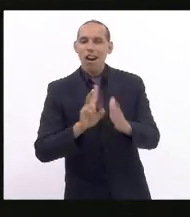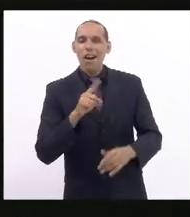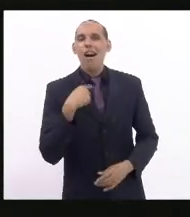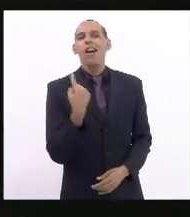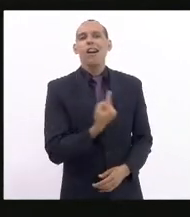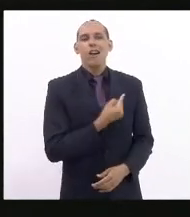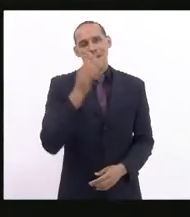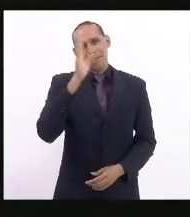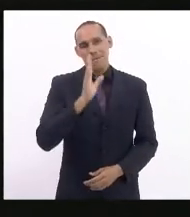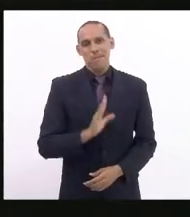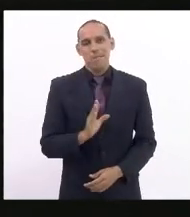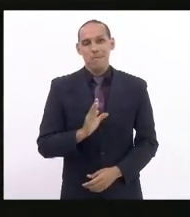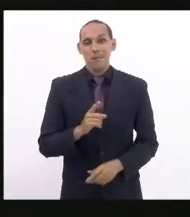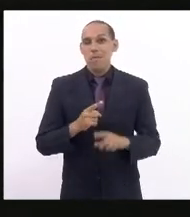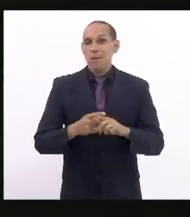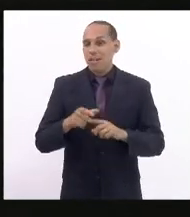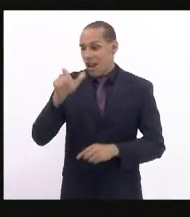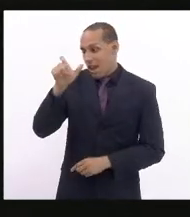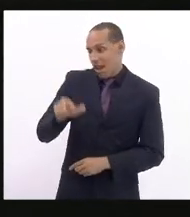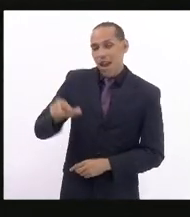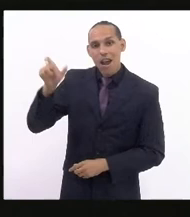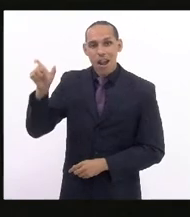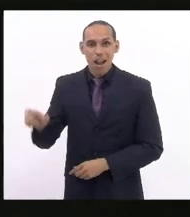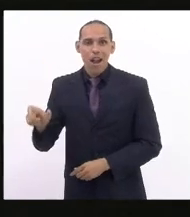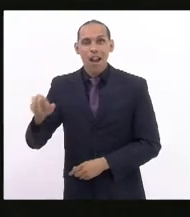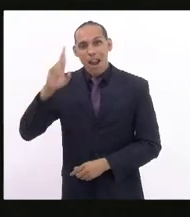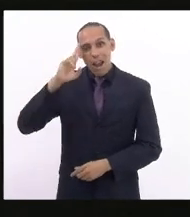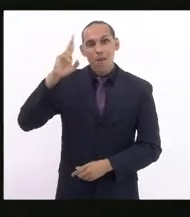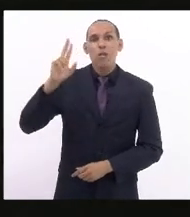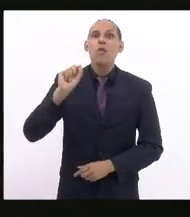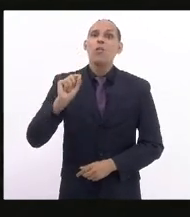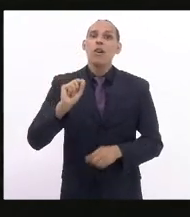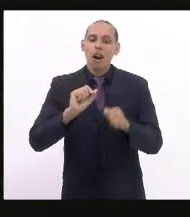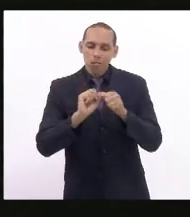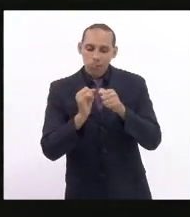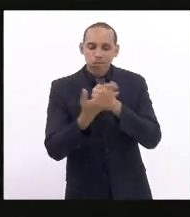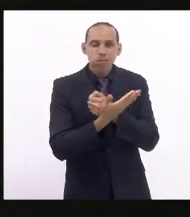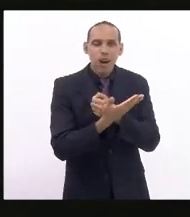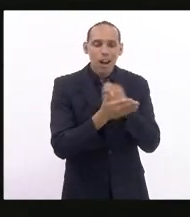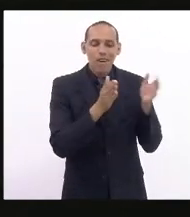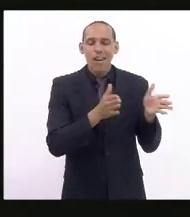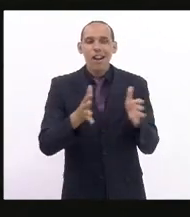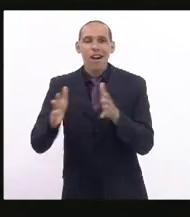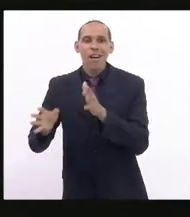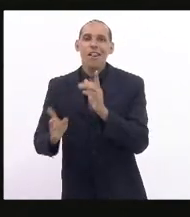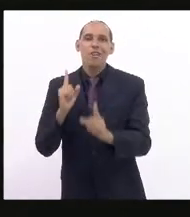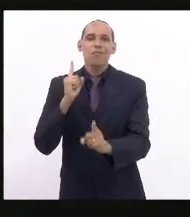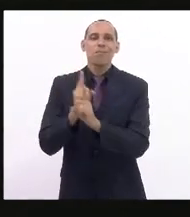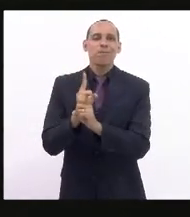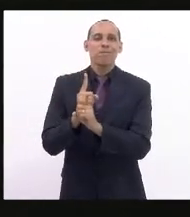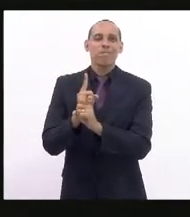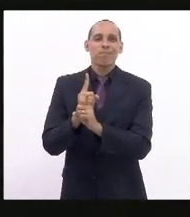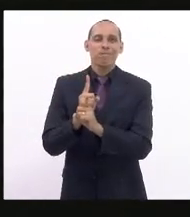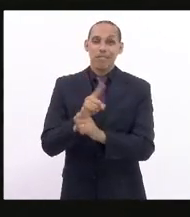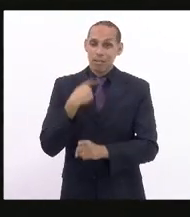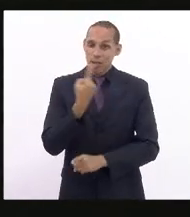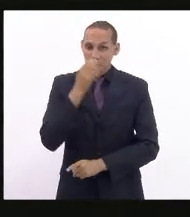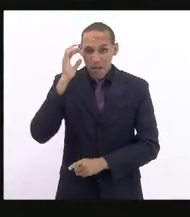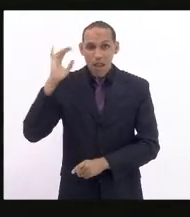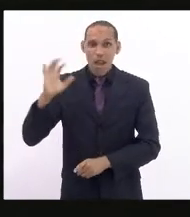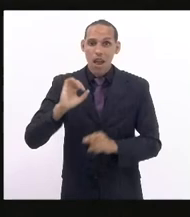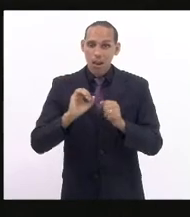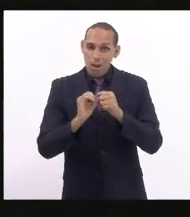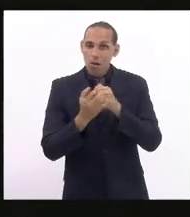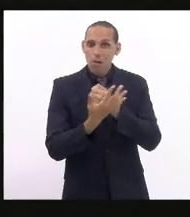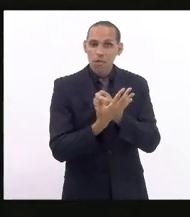foram as responsáveis pelo sequenciamento do novo coronavírus. Quando pensamos na Covid-19,